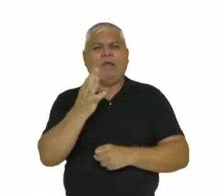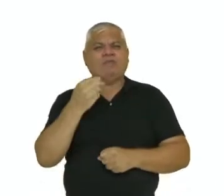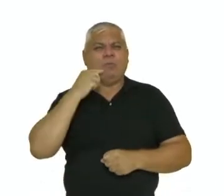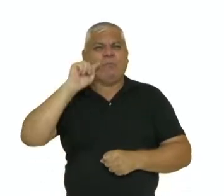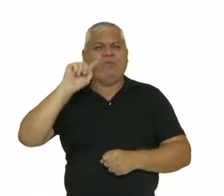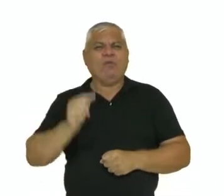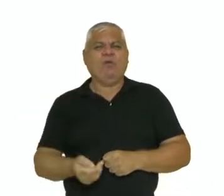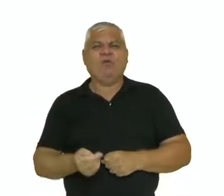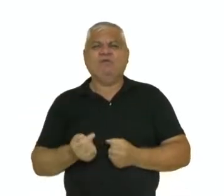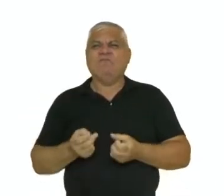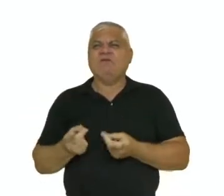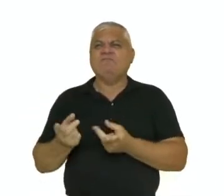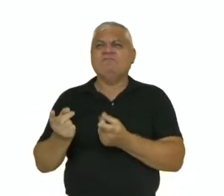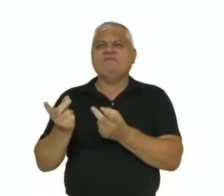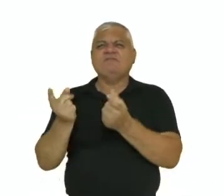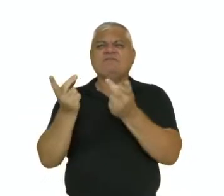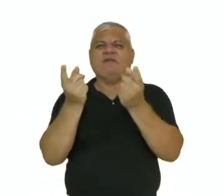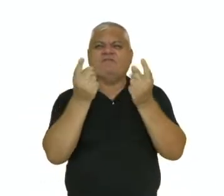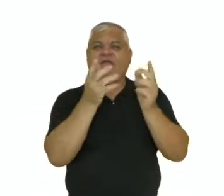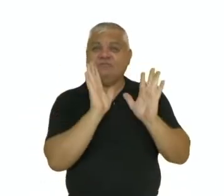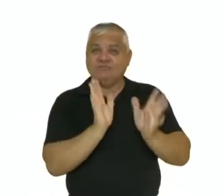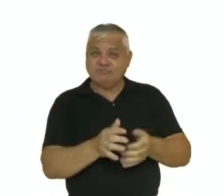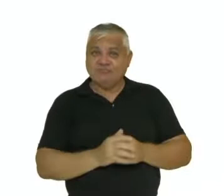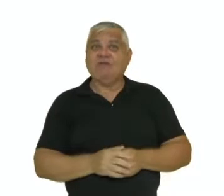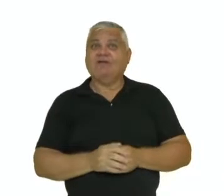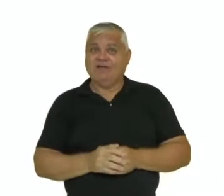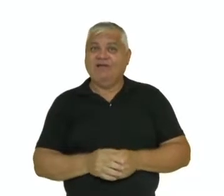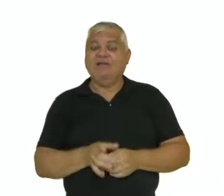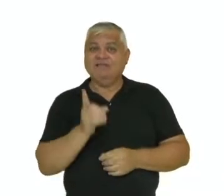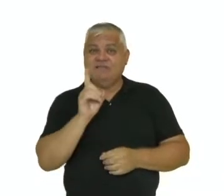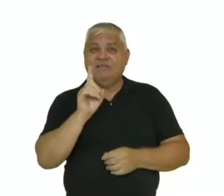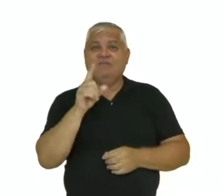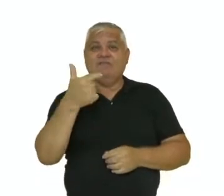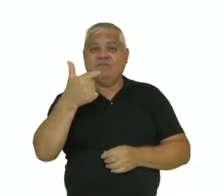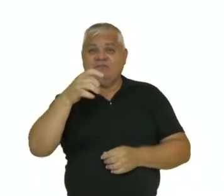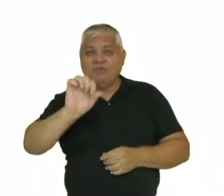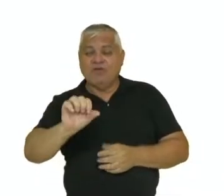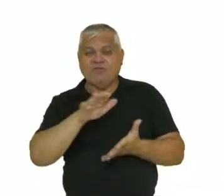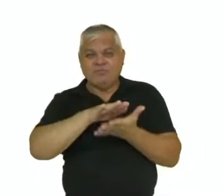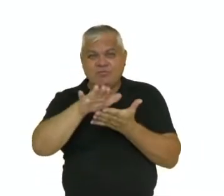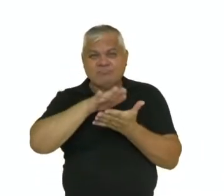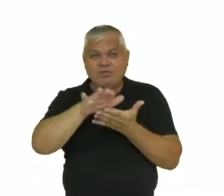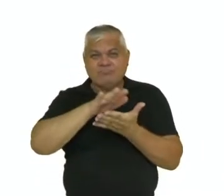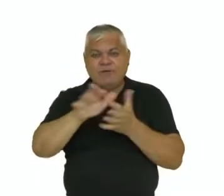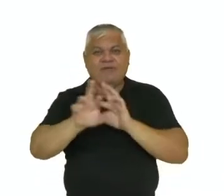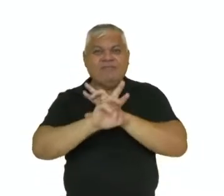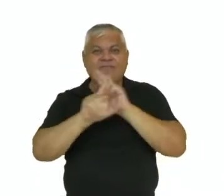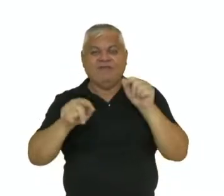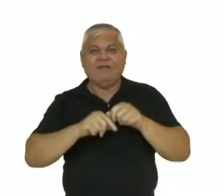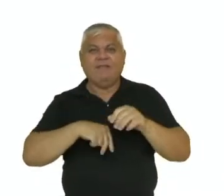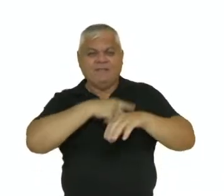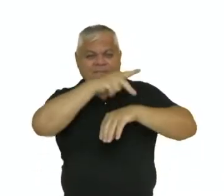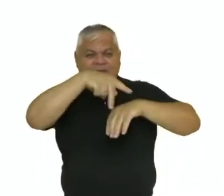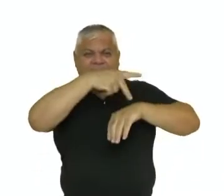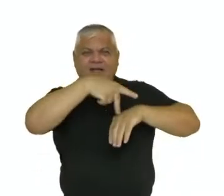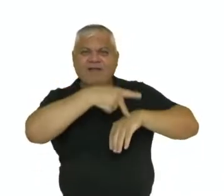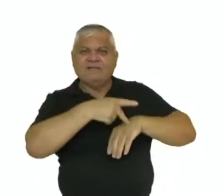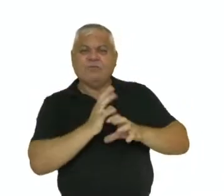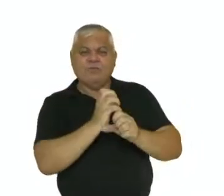Maluquinho vendidos com 129 edições diferentes publicadas em mais de 10 países.